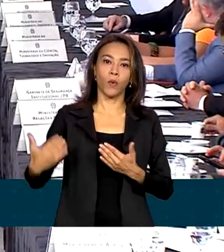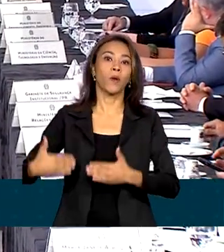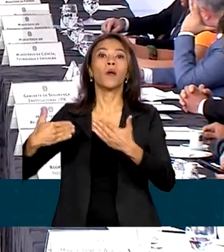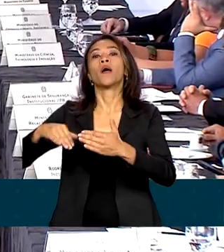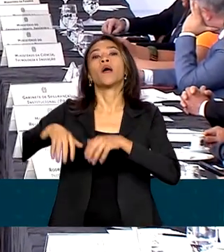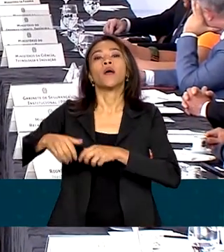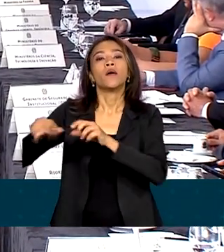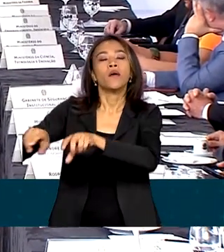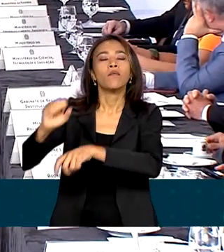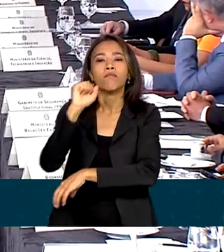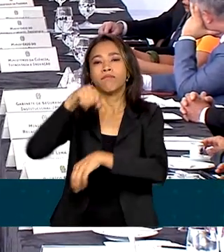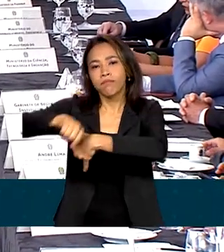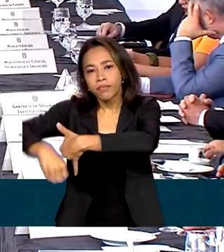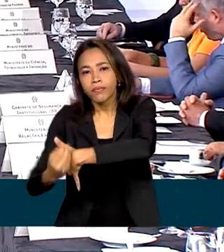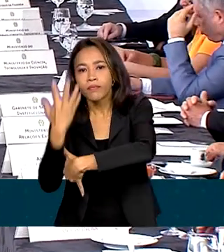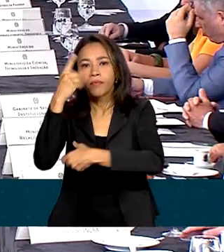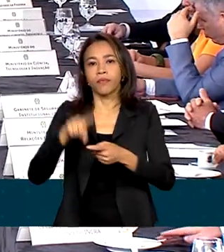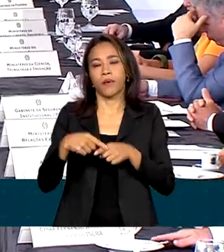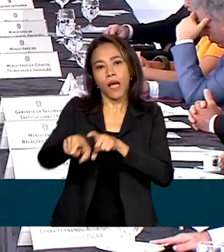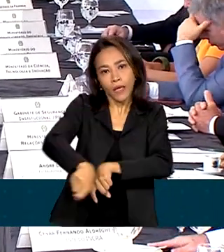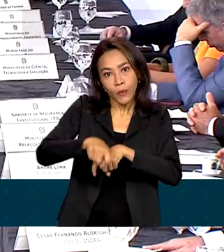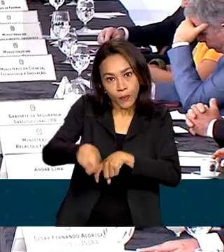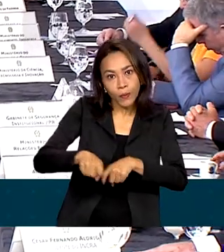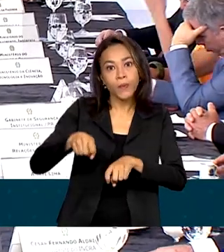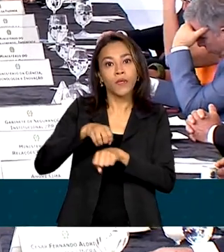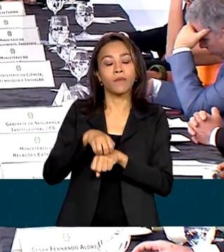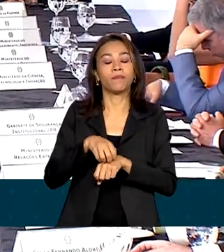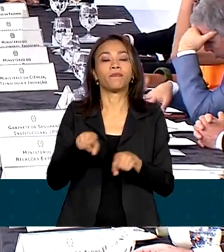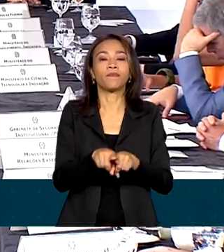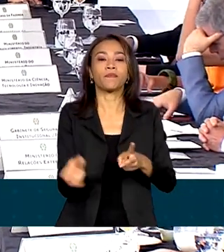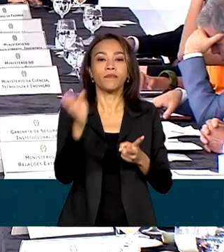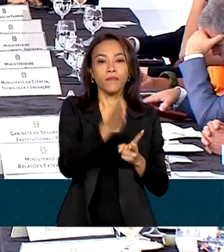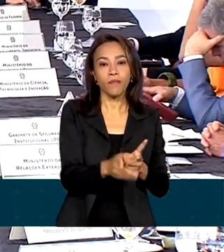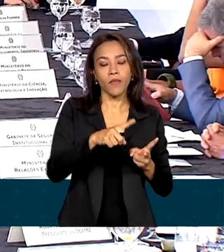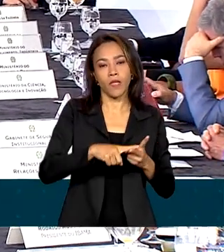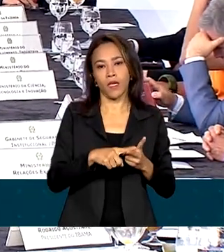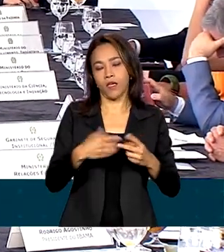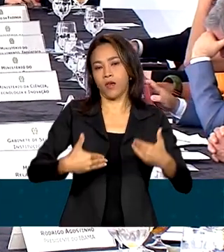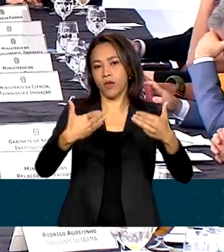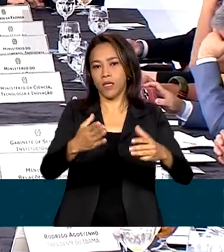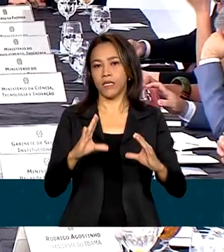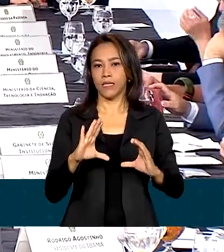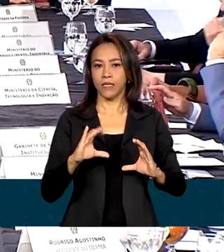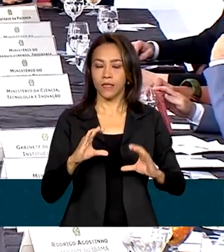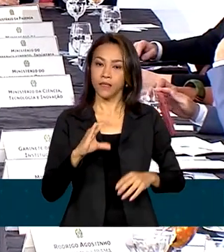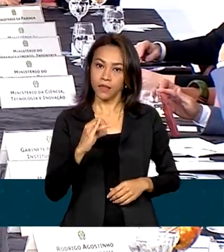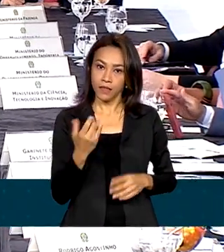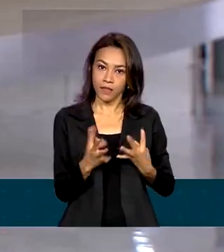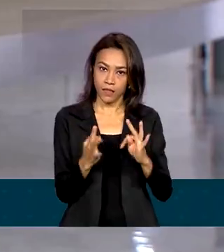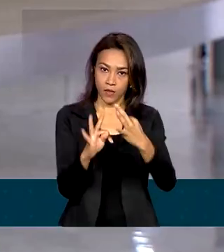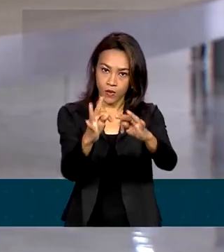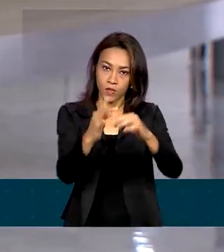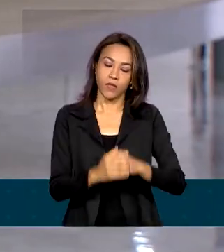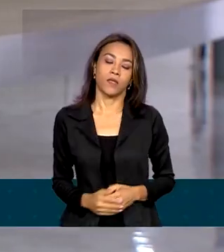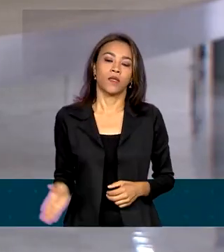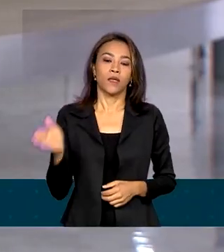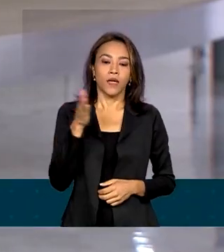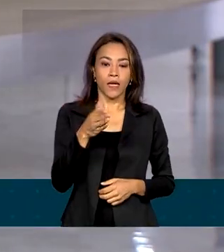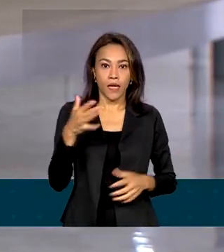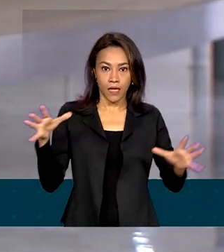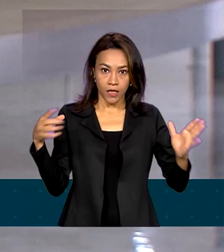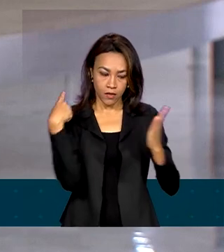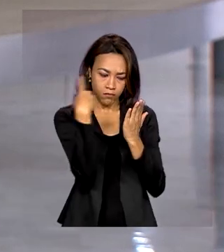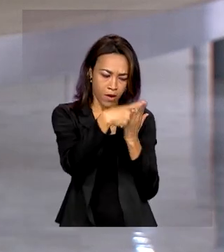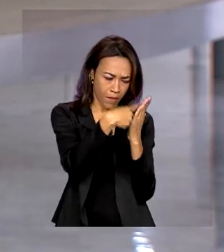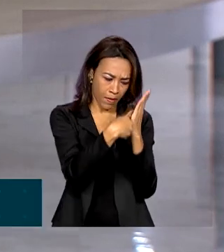Ambiente, Mudança do Clima, Agricultura e Pecuária e o Ministério da Ciência, Tecnologia e Inovação. A agenda de trabalho